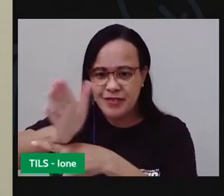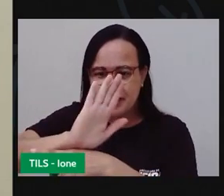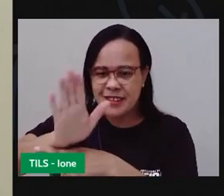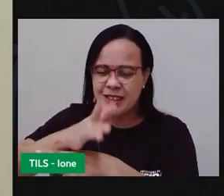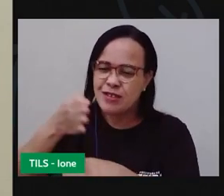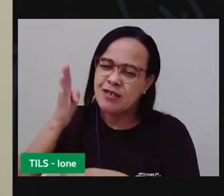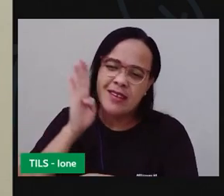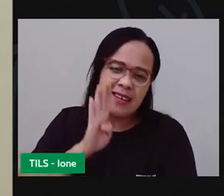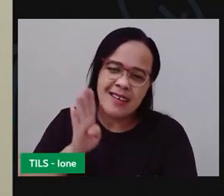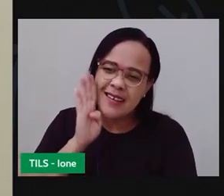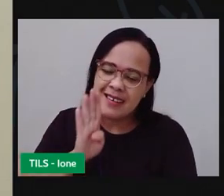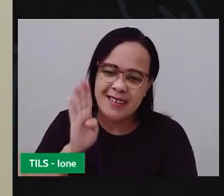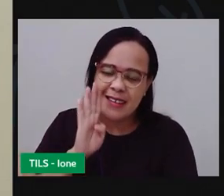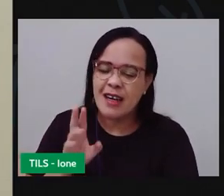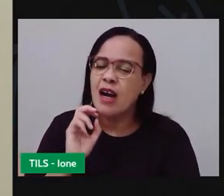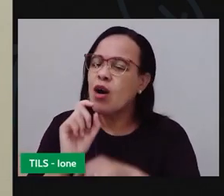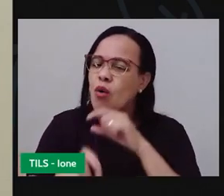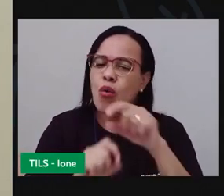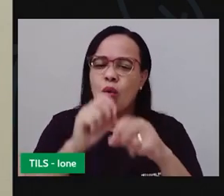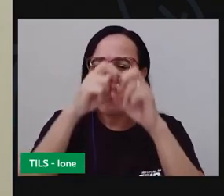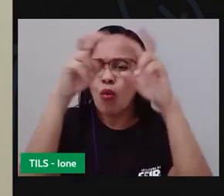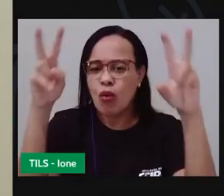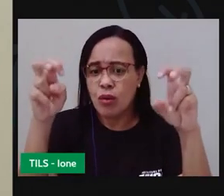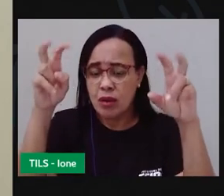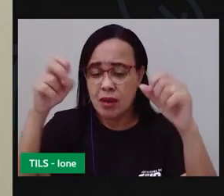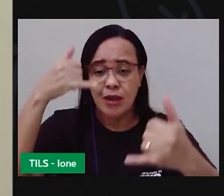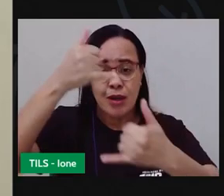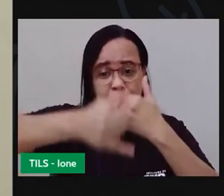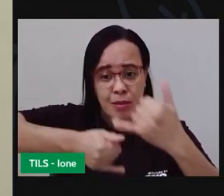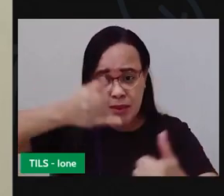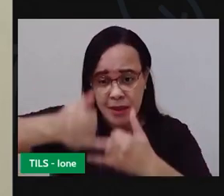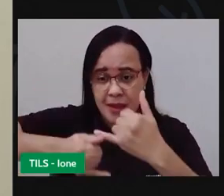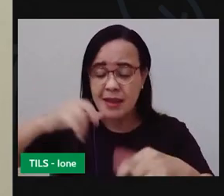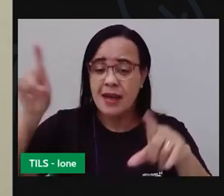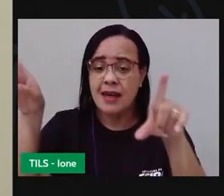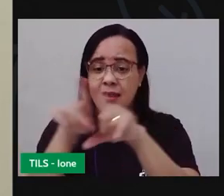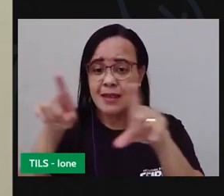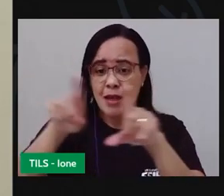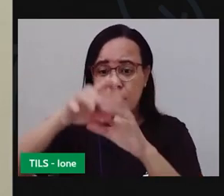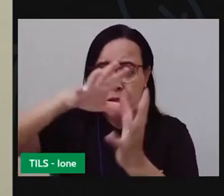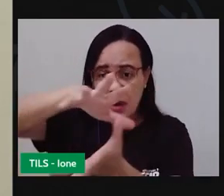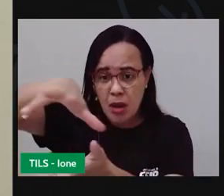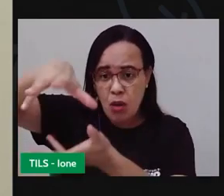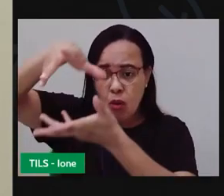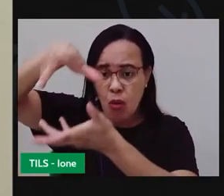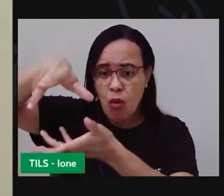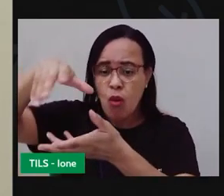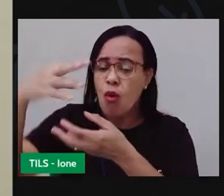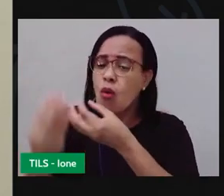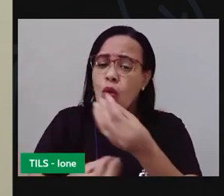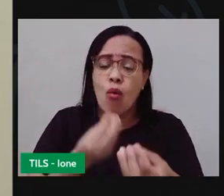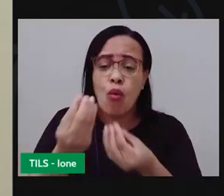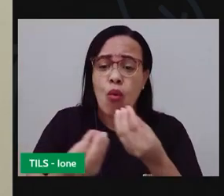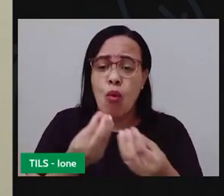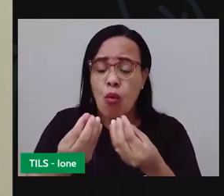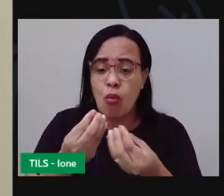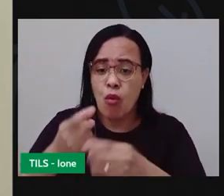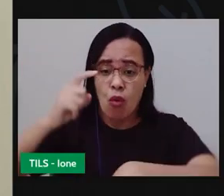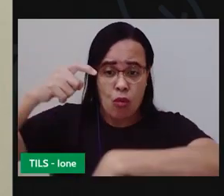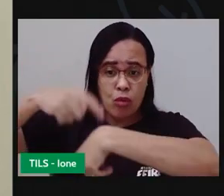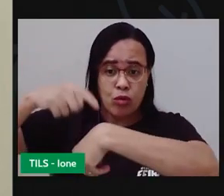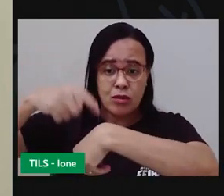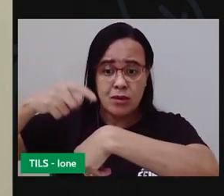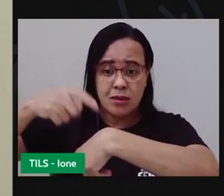O Brincar e o Planeta. Ele vai explorar um pouco mais sobre a questão do tempo de